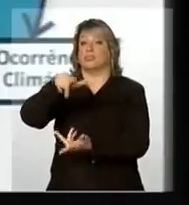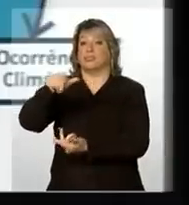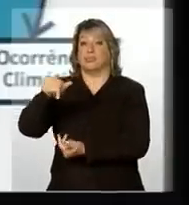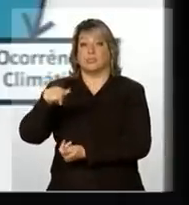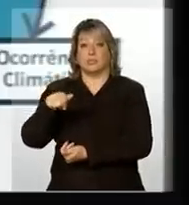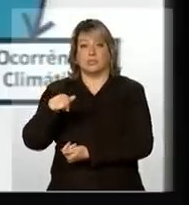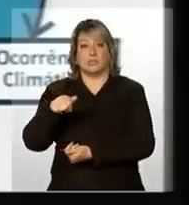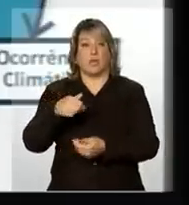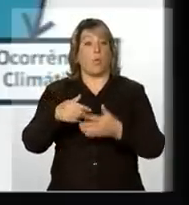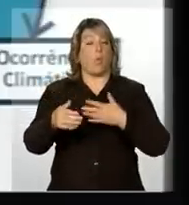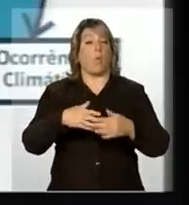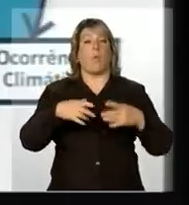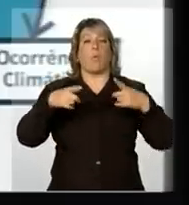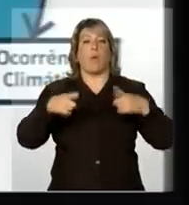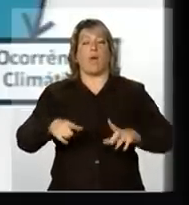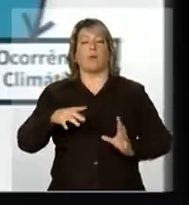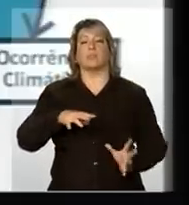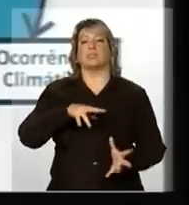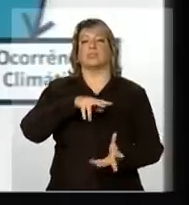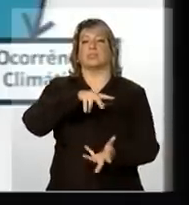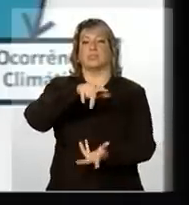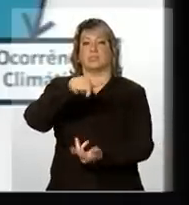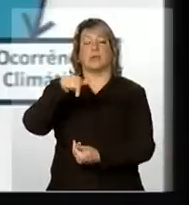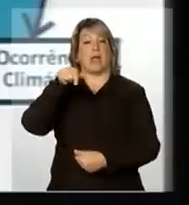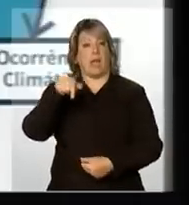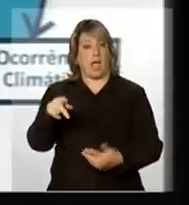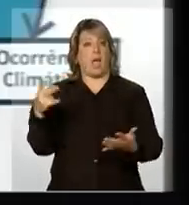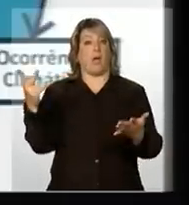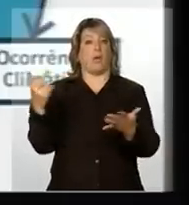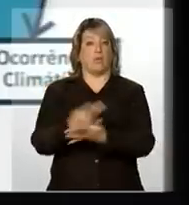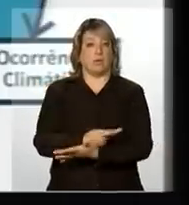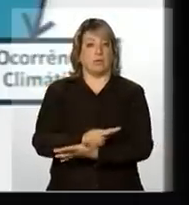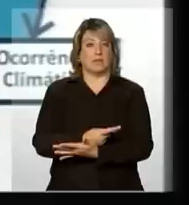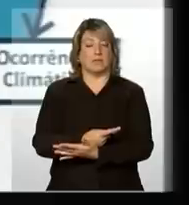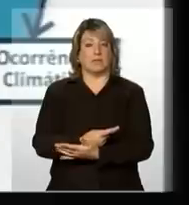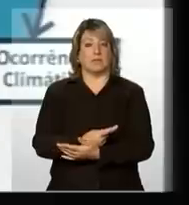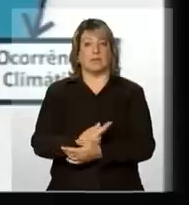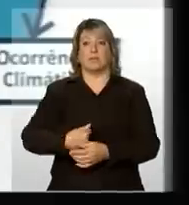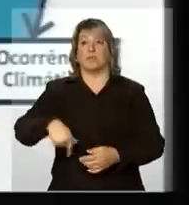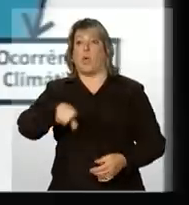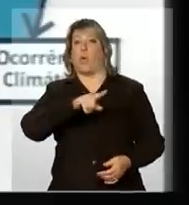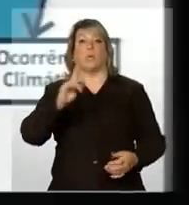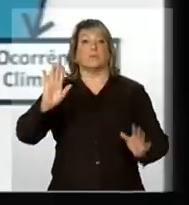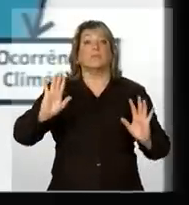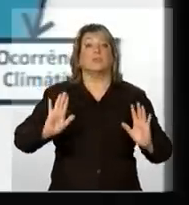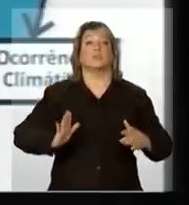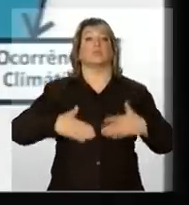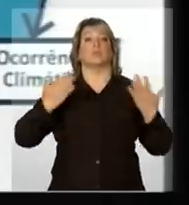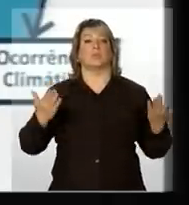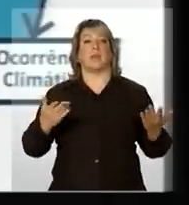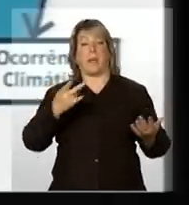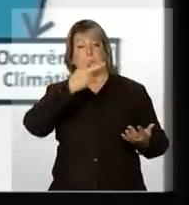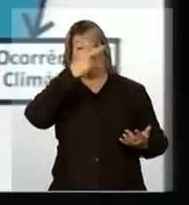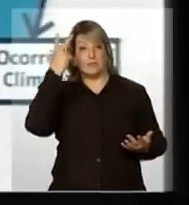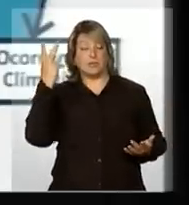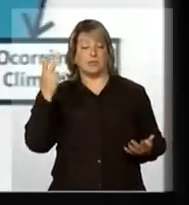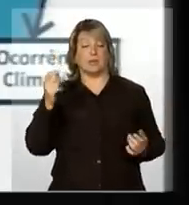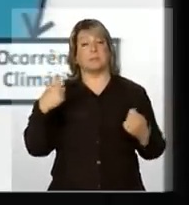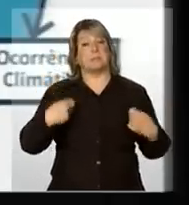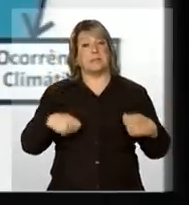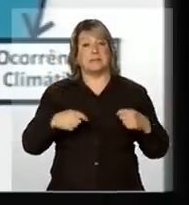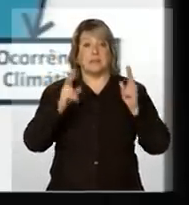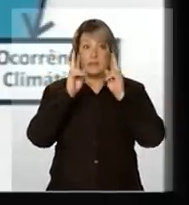região do planeta, ela ocorre de uma forma não controlável. O ser humano tem que conviver,